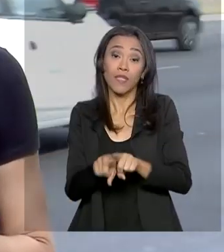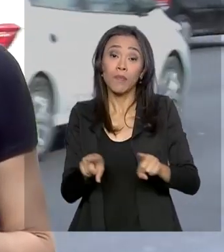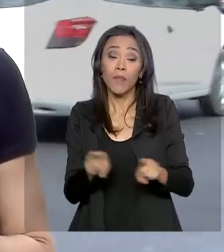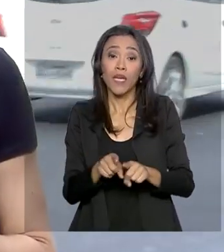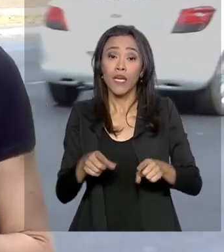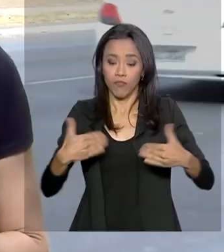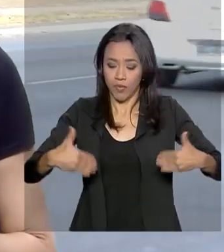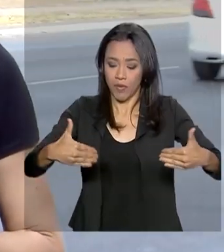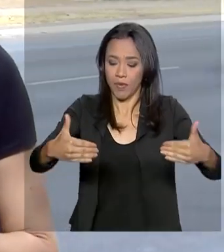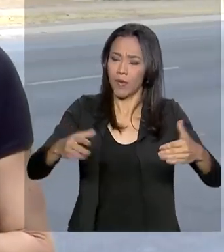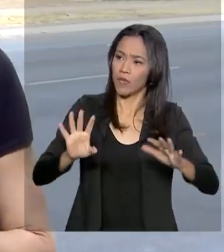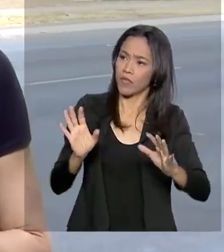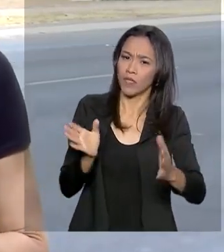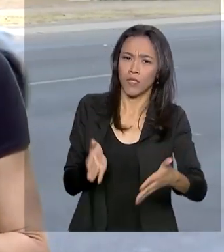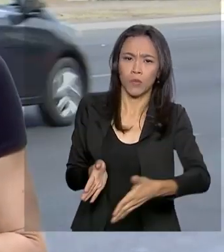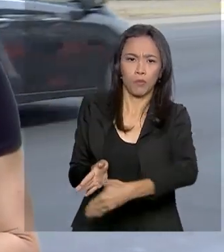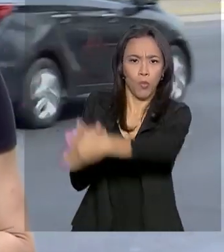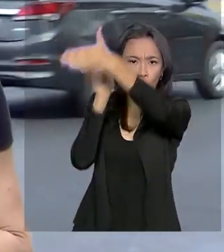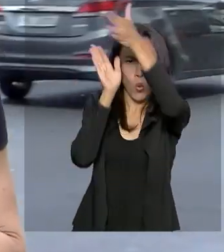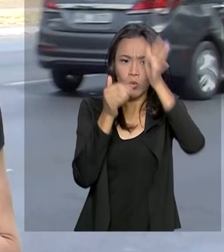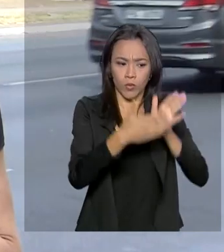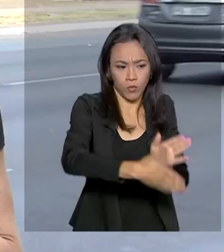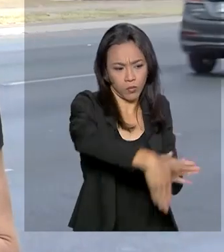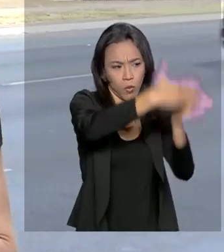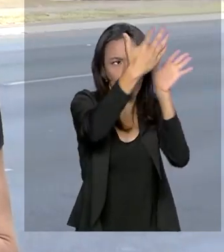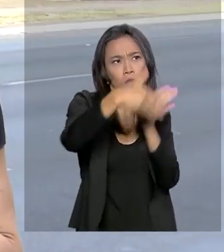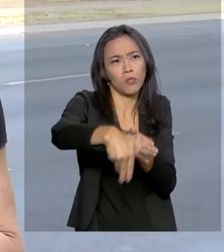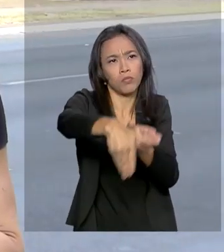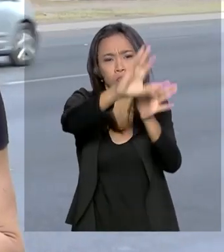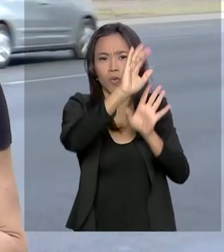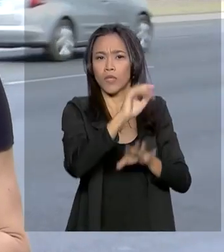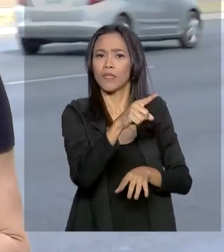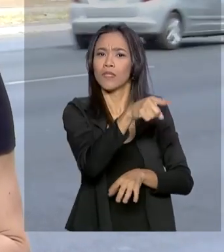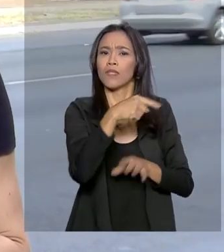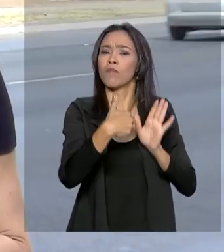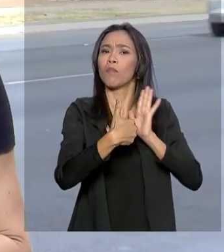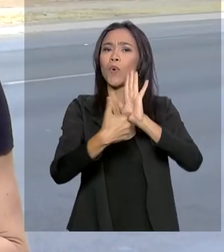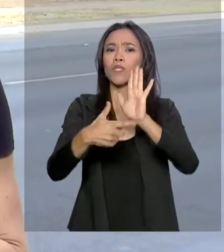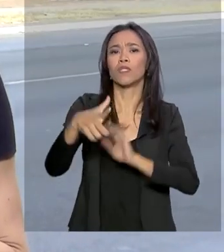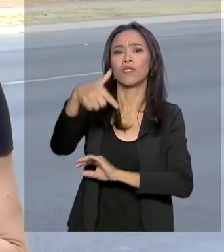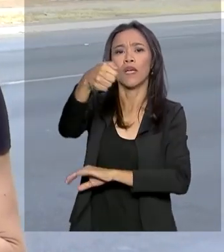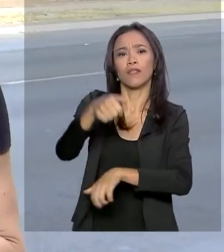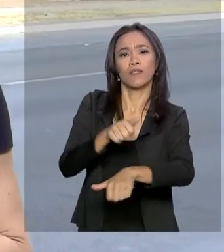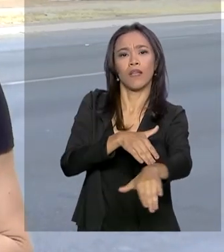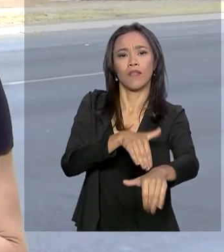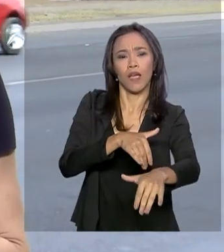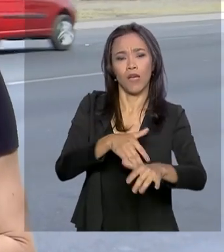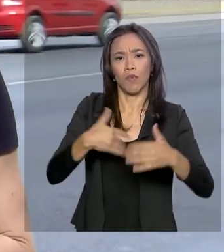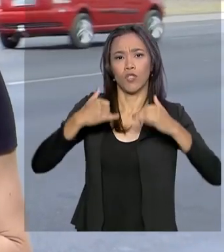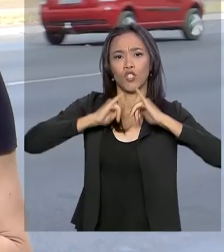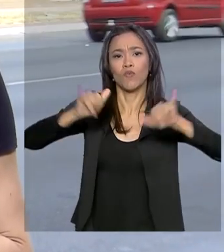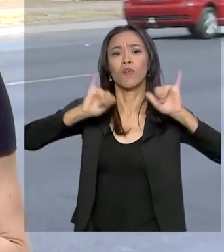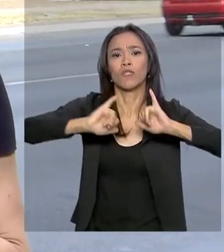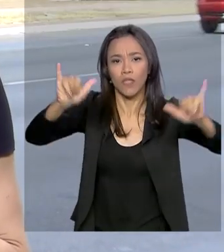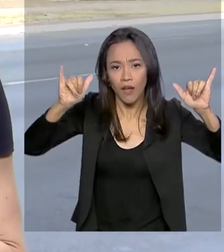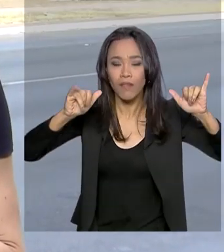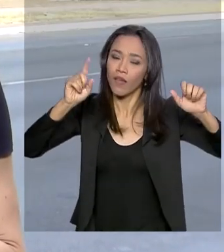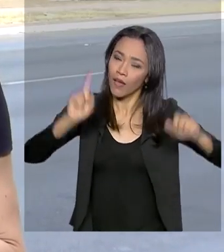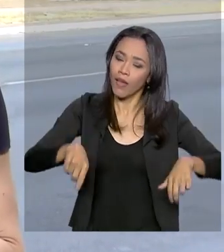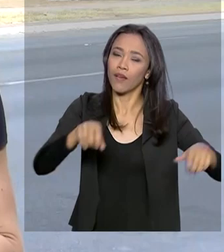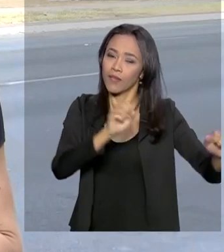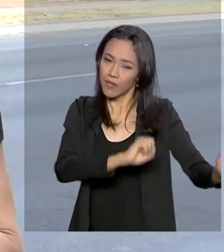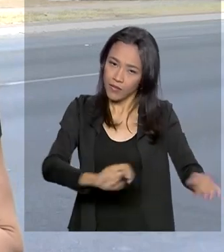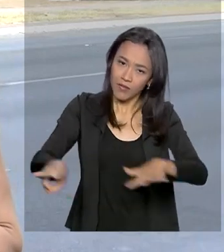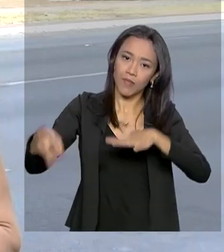ministérios já estão com aqueles pôsteres enormes afixados, destacando o 7 de setembro e destacando a Semana do